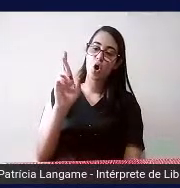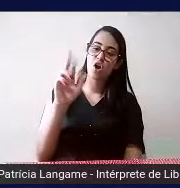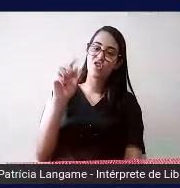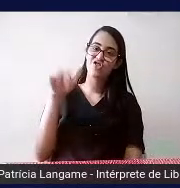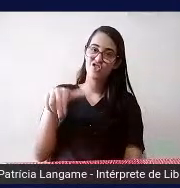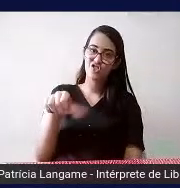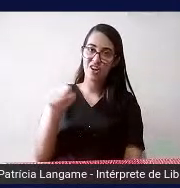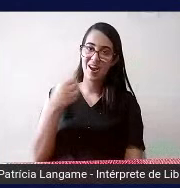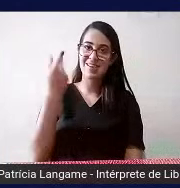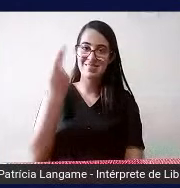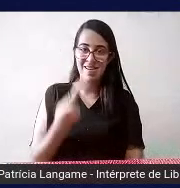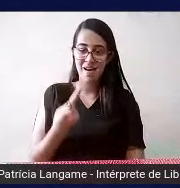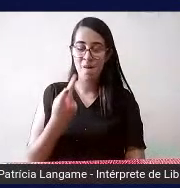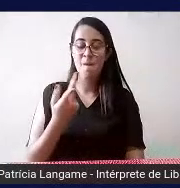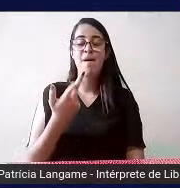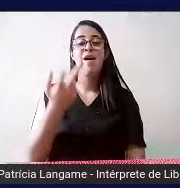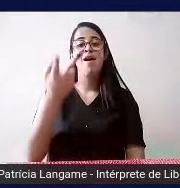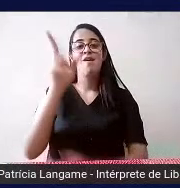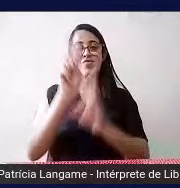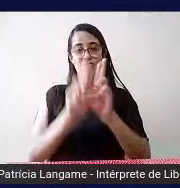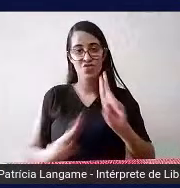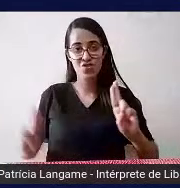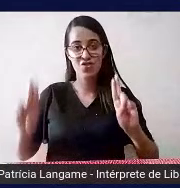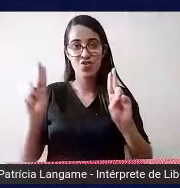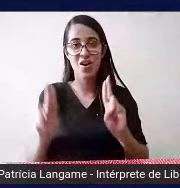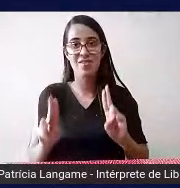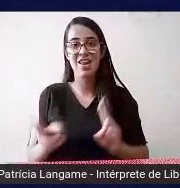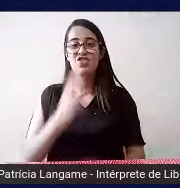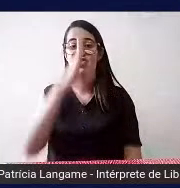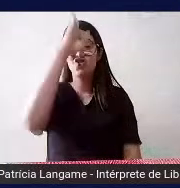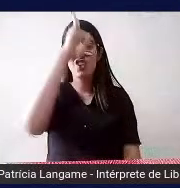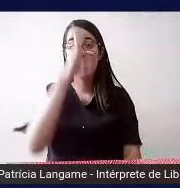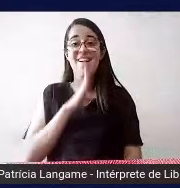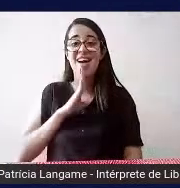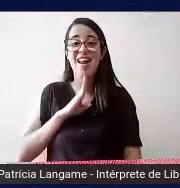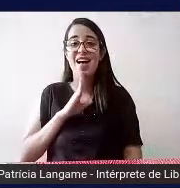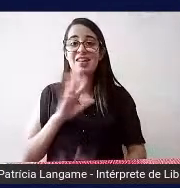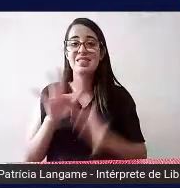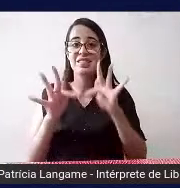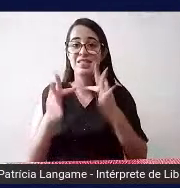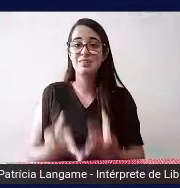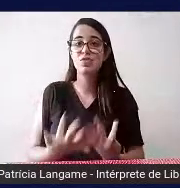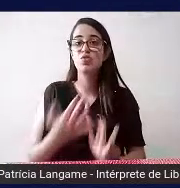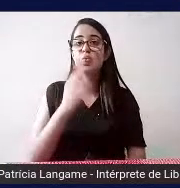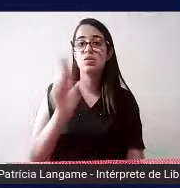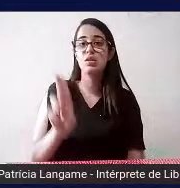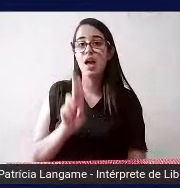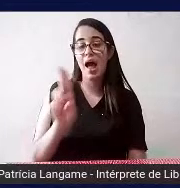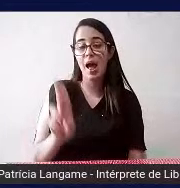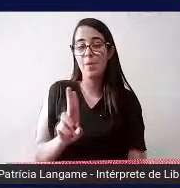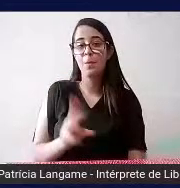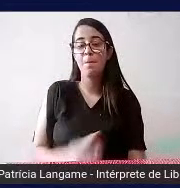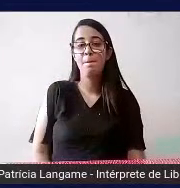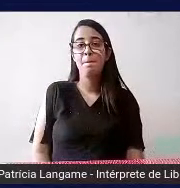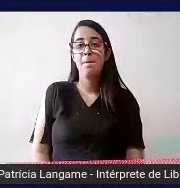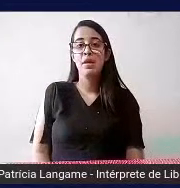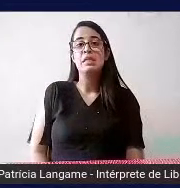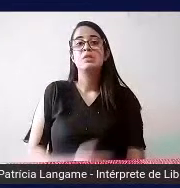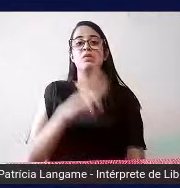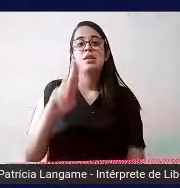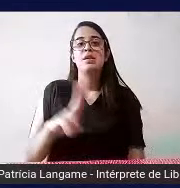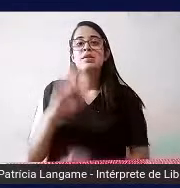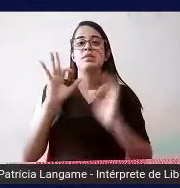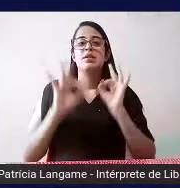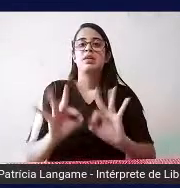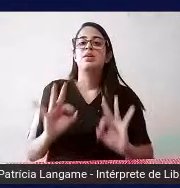da UFRJ é um software gratuito e muito simples de ser utilizado embora para se utilizar corretamente você